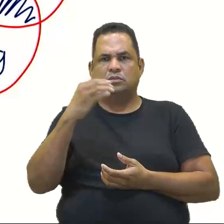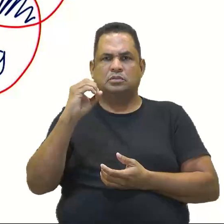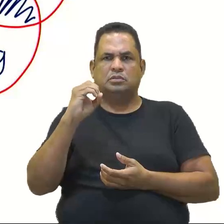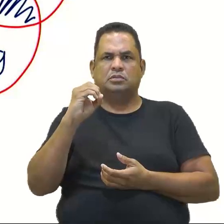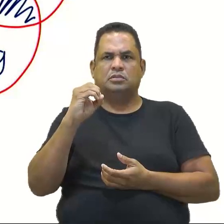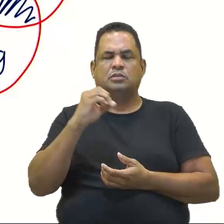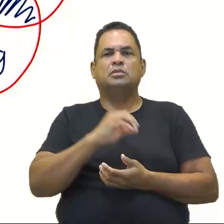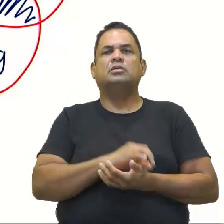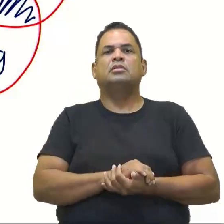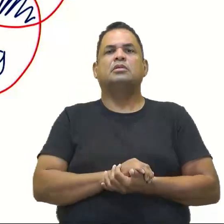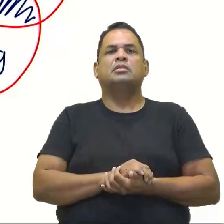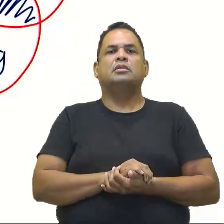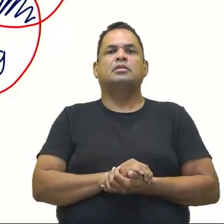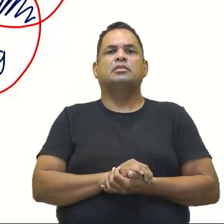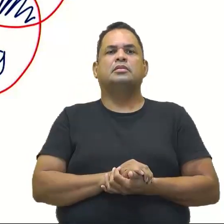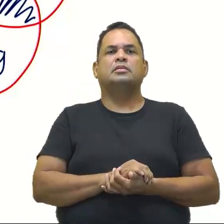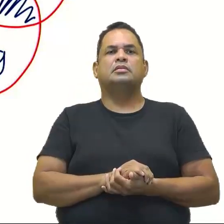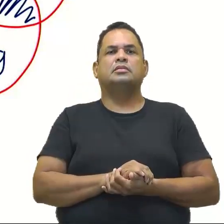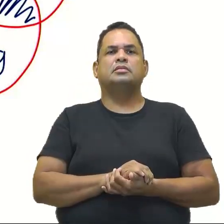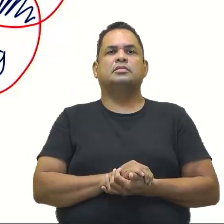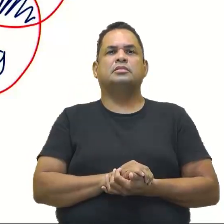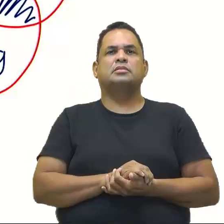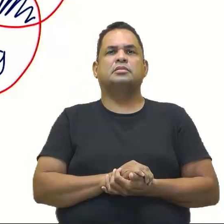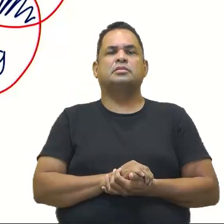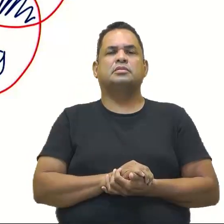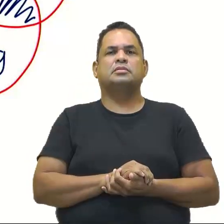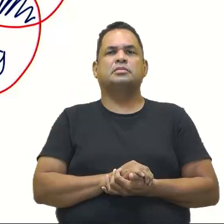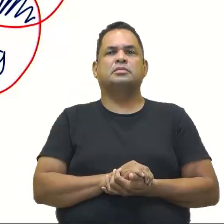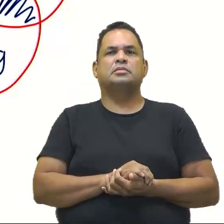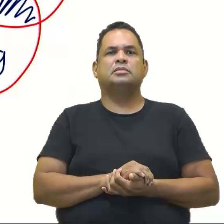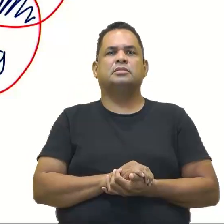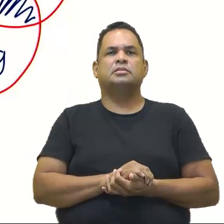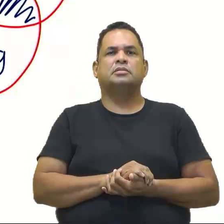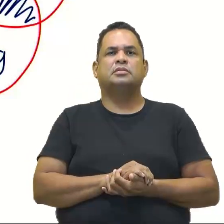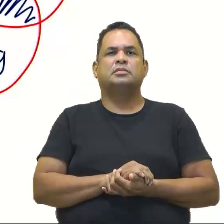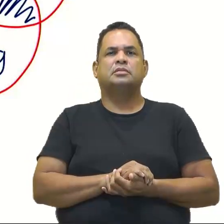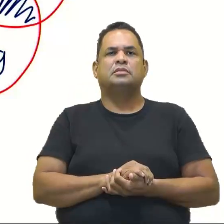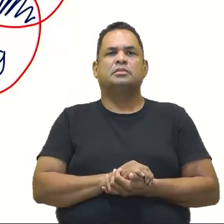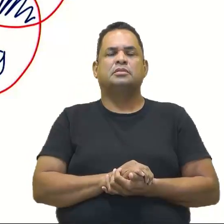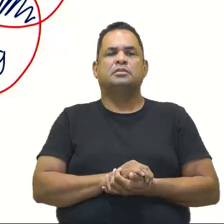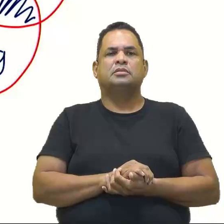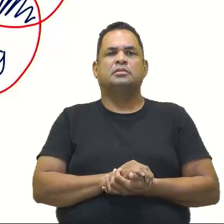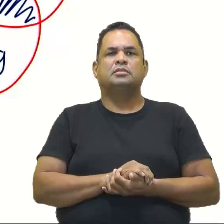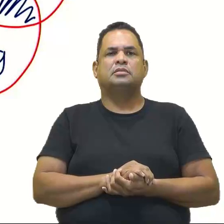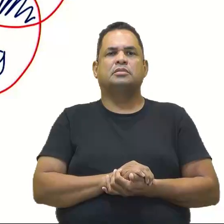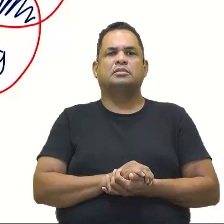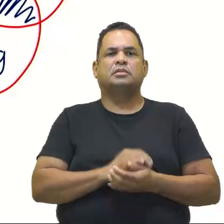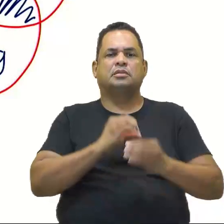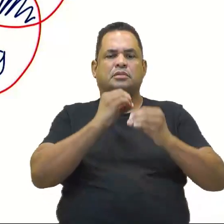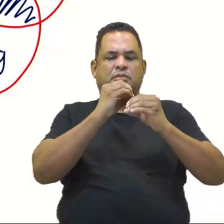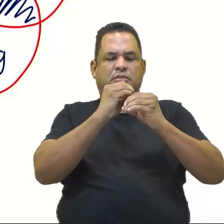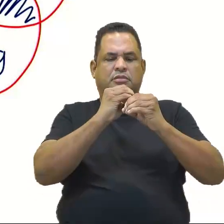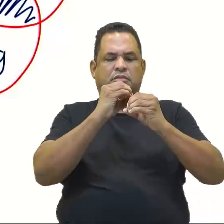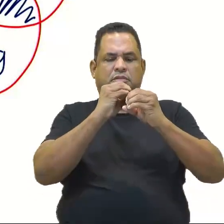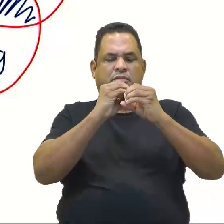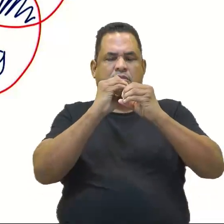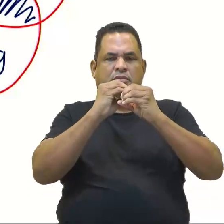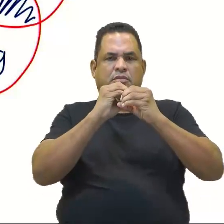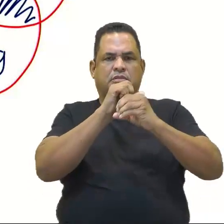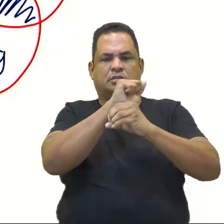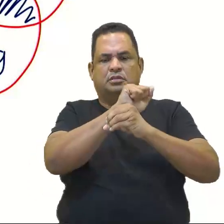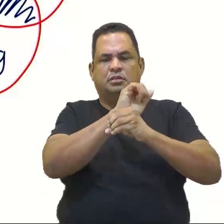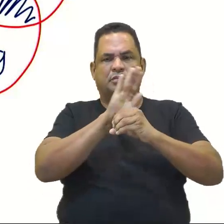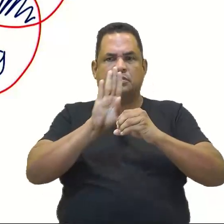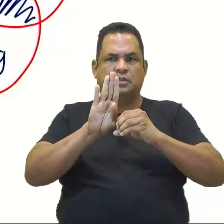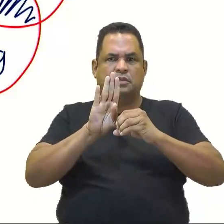Certinho. Tá perguntando aqui. incorreta, né? Vamos pegar as interseções? Vamos lá. Interseção entre A e B é o